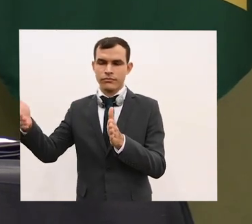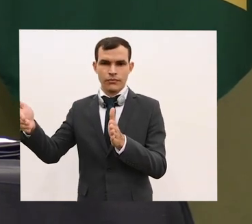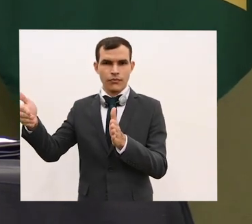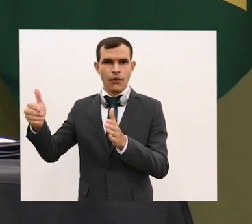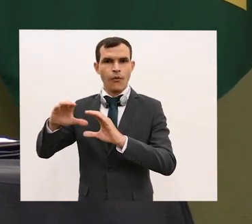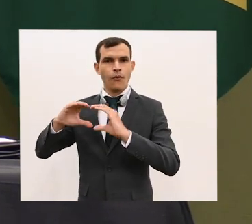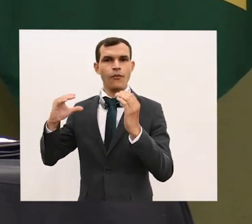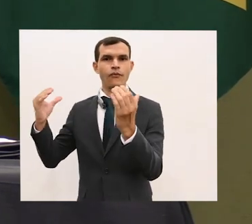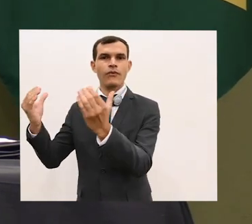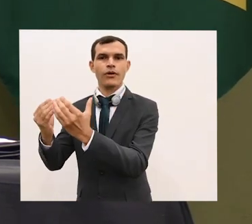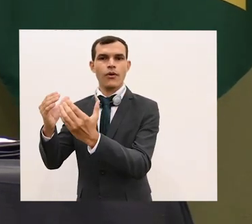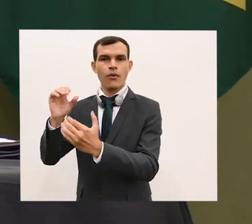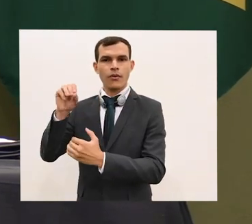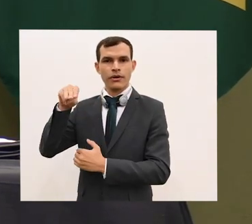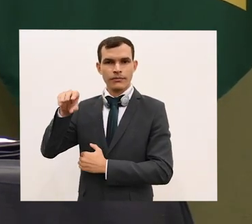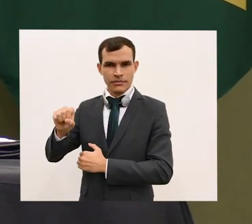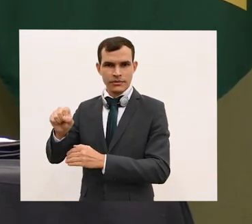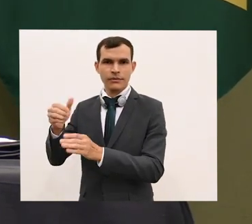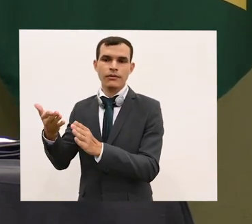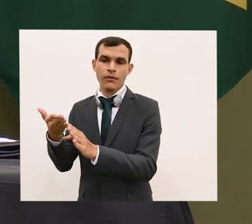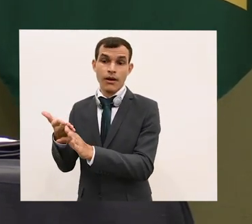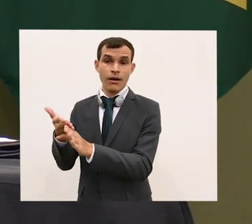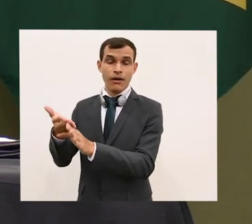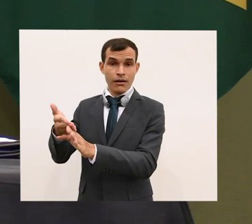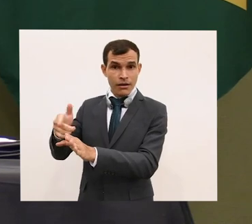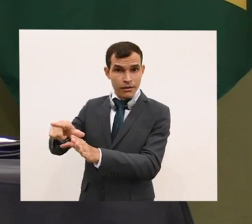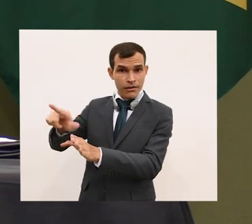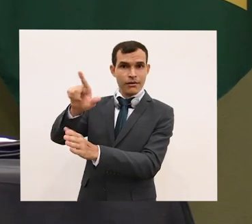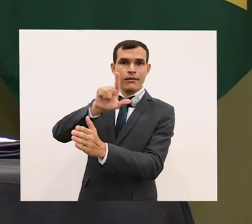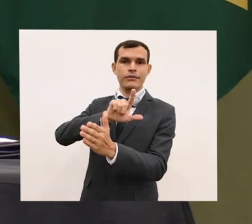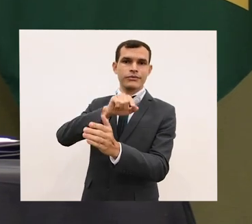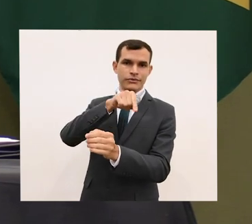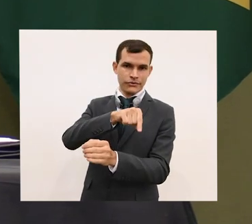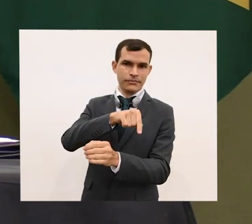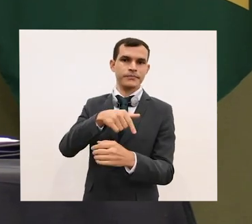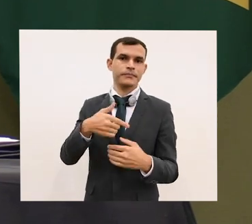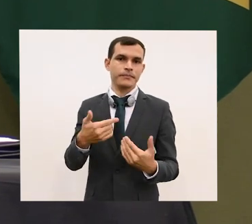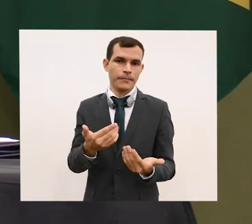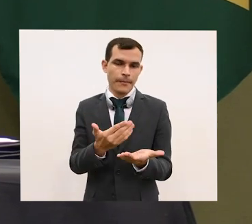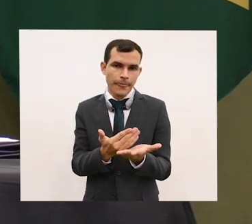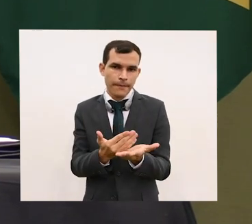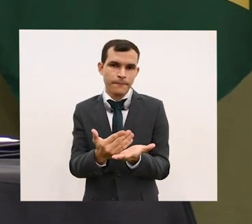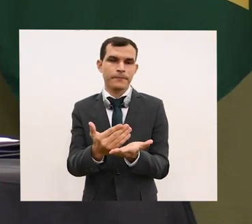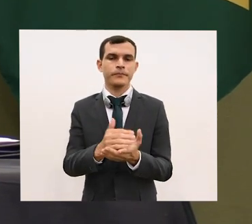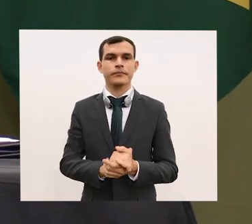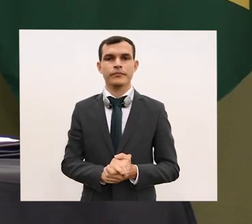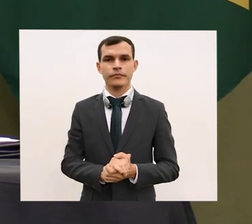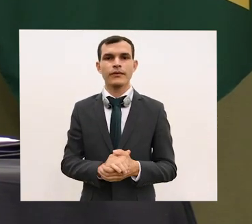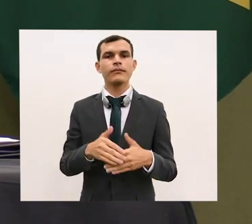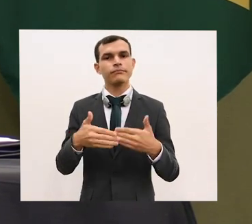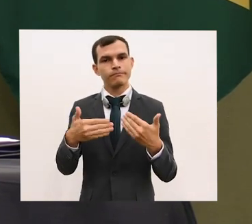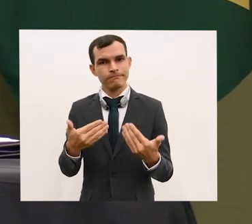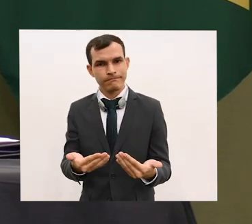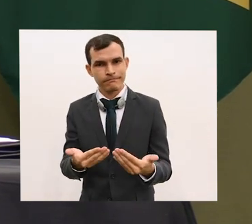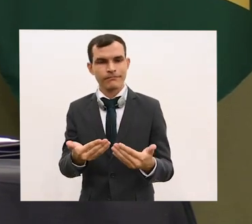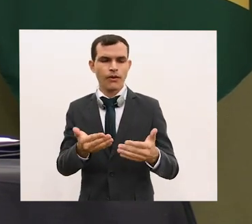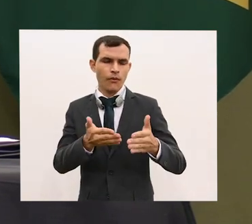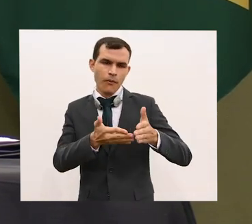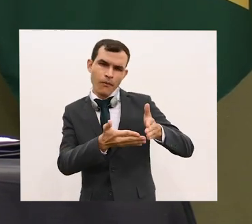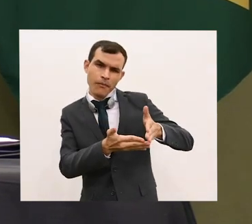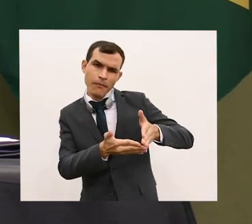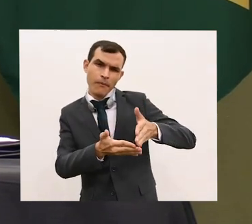no momento em que a sociedade internacional começa a reemergir do período de pandemia, mas sempre